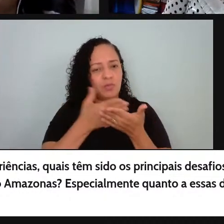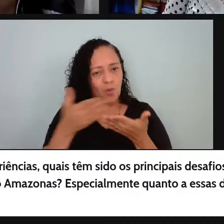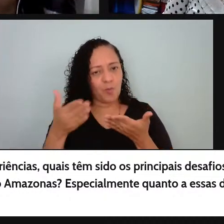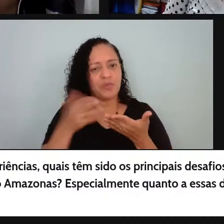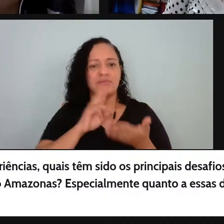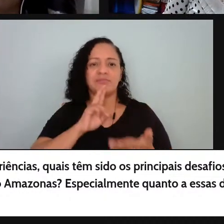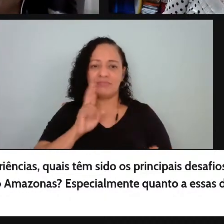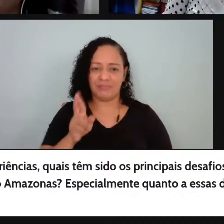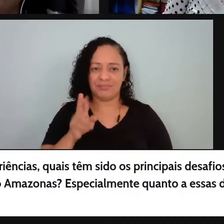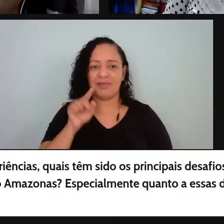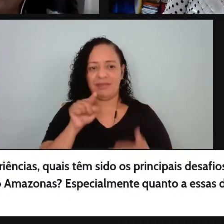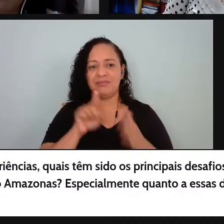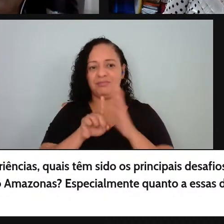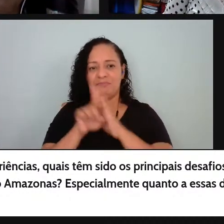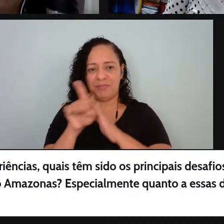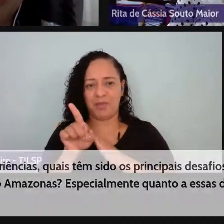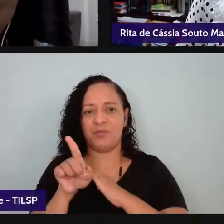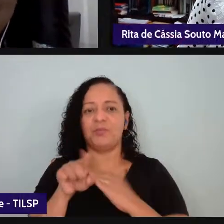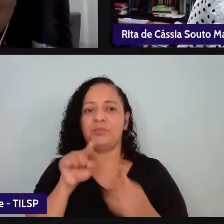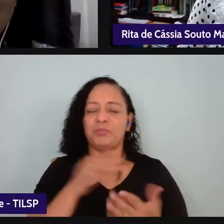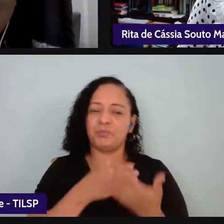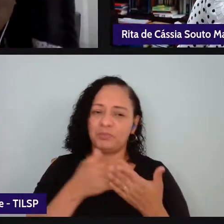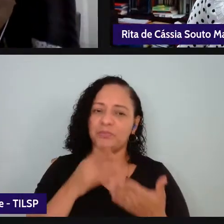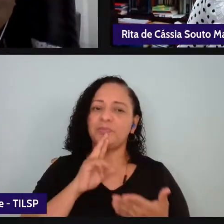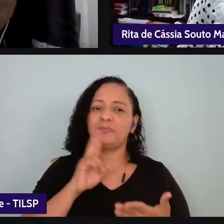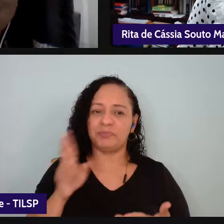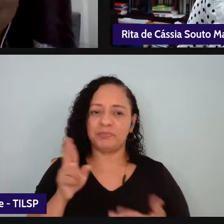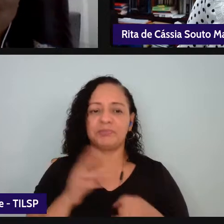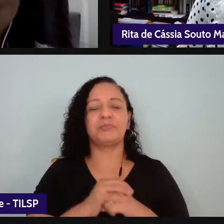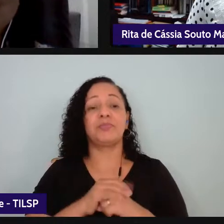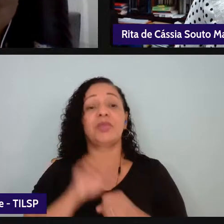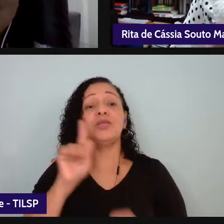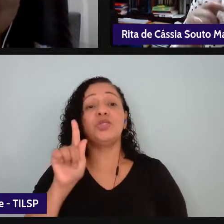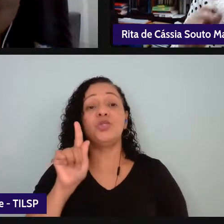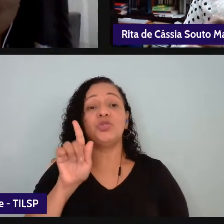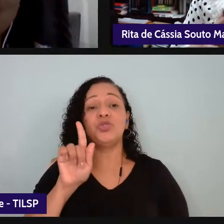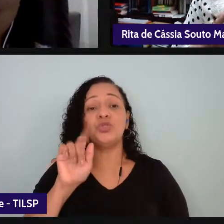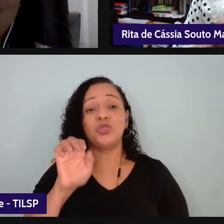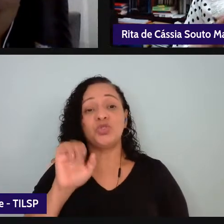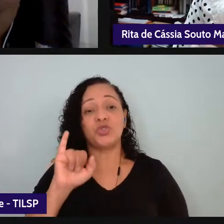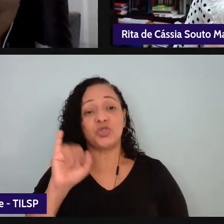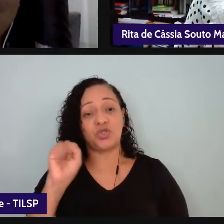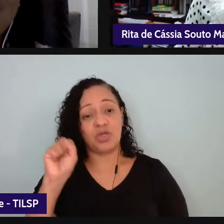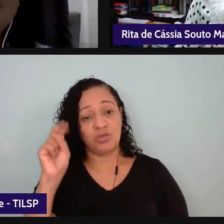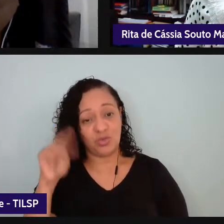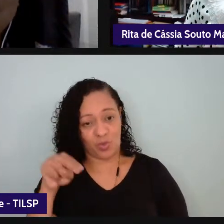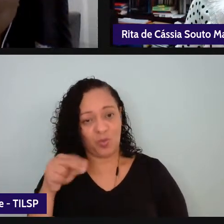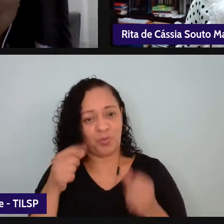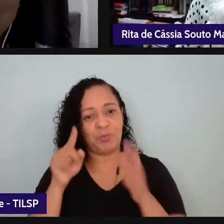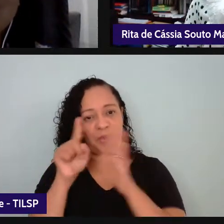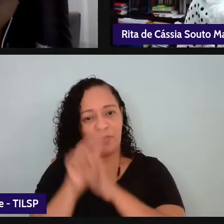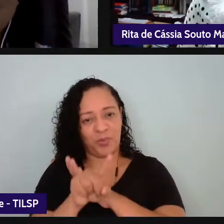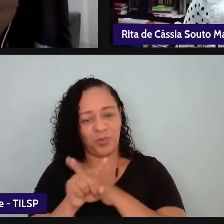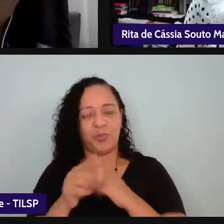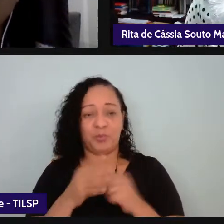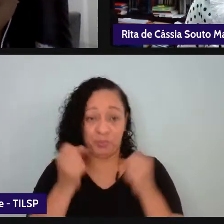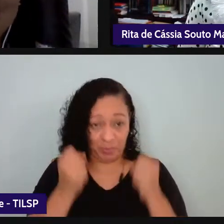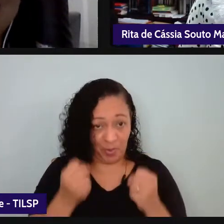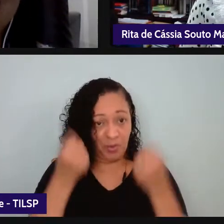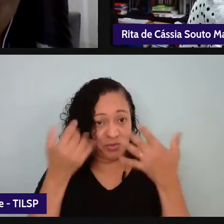com essa pergunta né que o coloca se você puder falar um pouquinho sobre um referencial